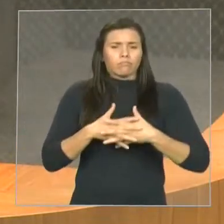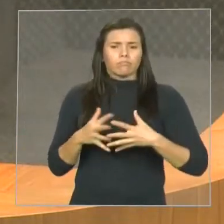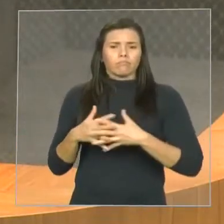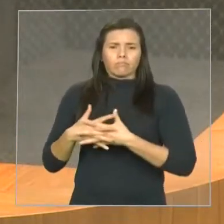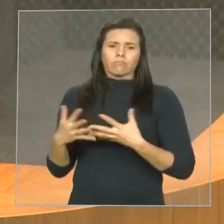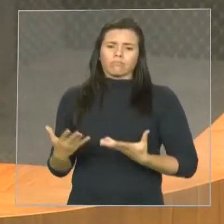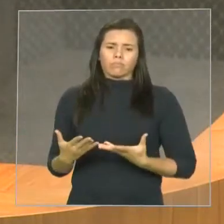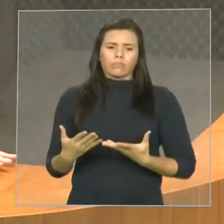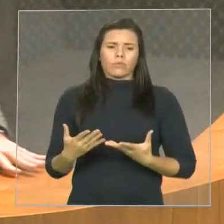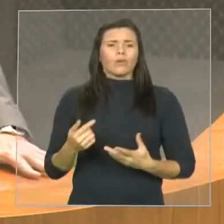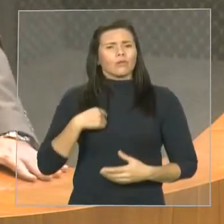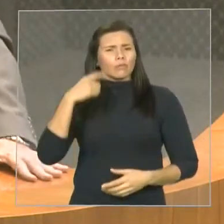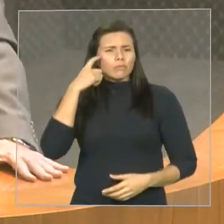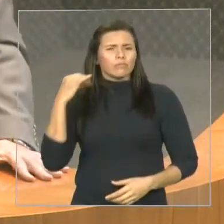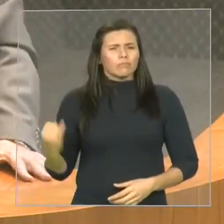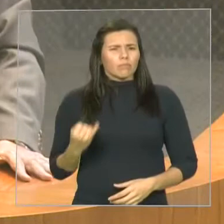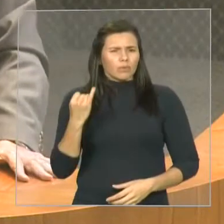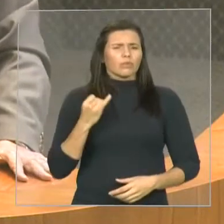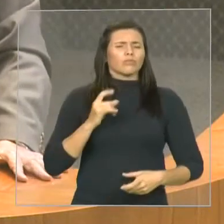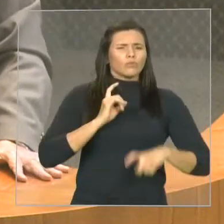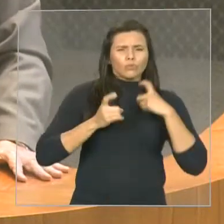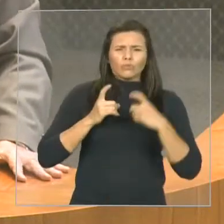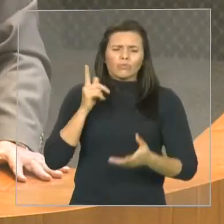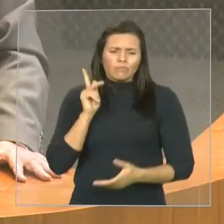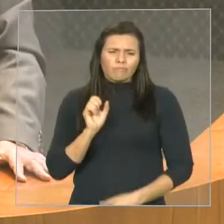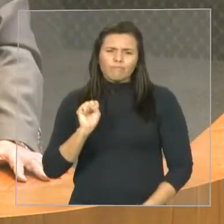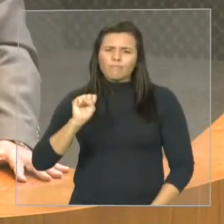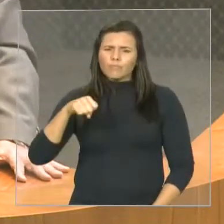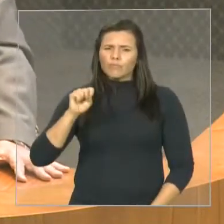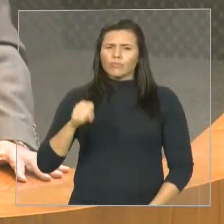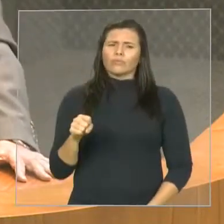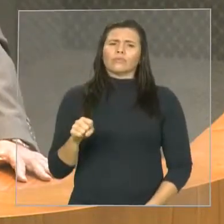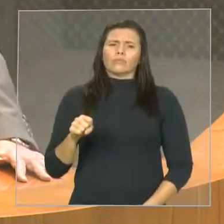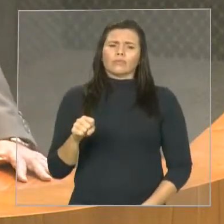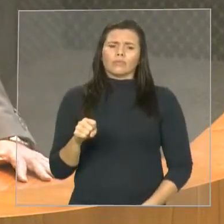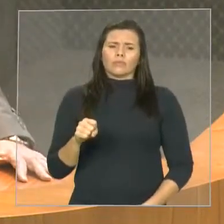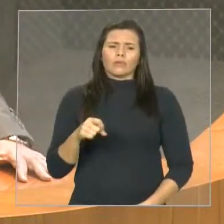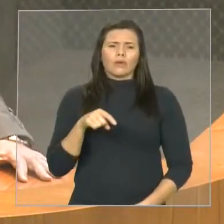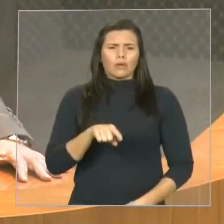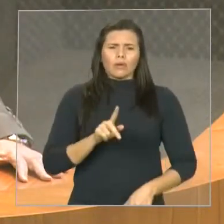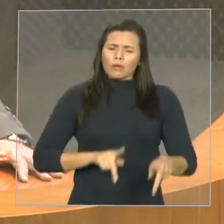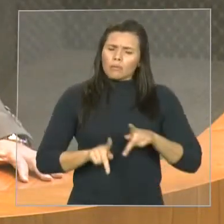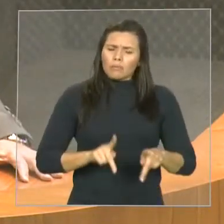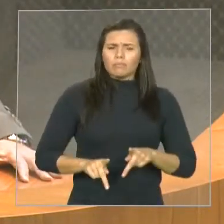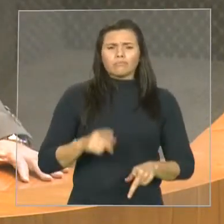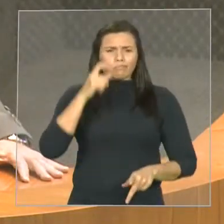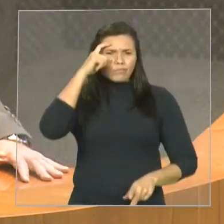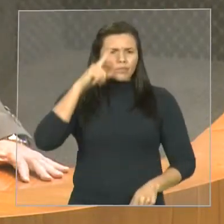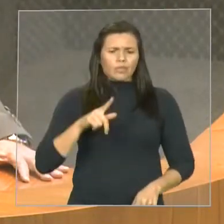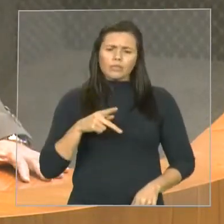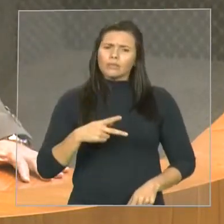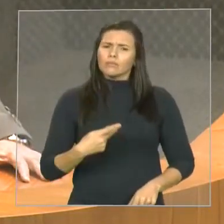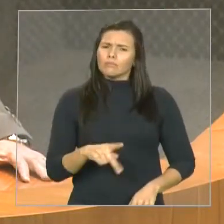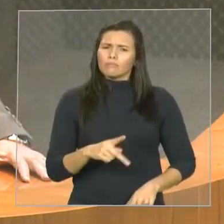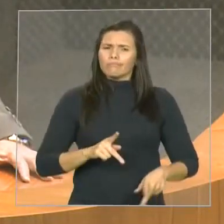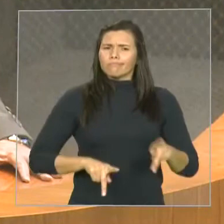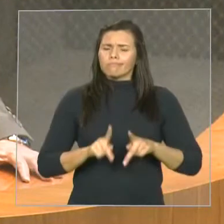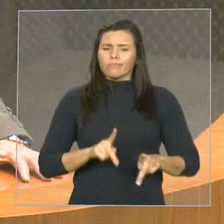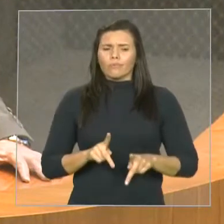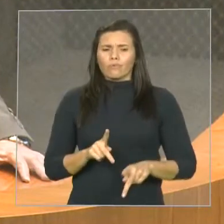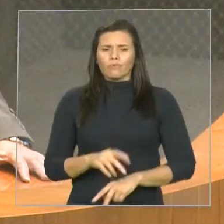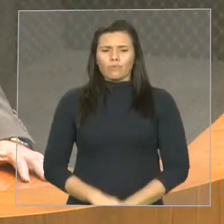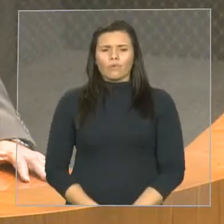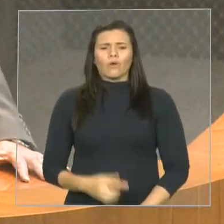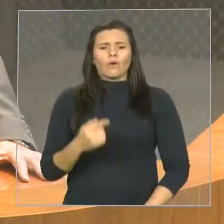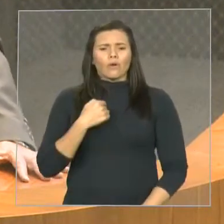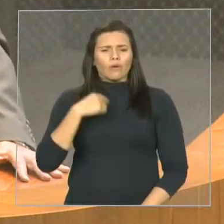população. Então, deputada Nina, eu acho que nós avançamos, muito pouco, mas avançamos, estamos cumprindo o nosso papel e lamento que